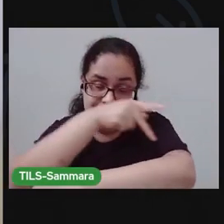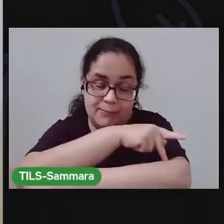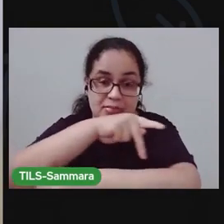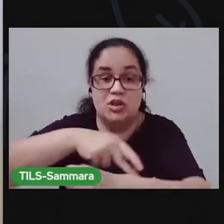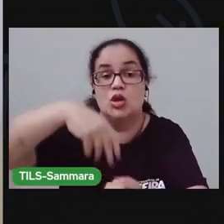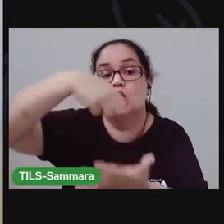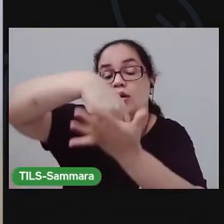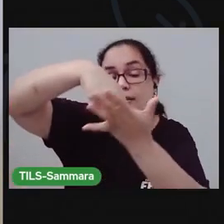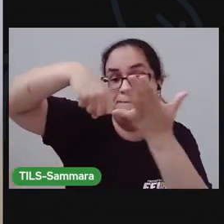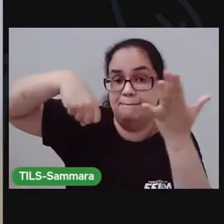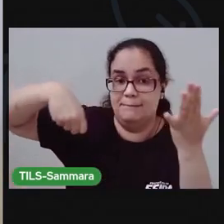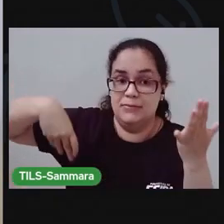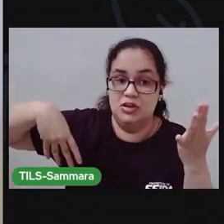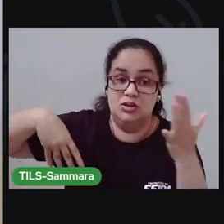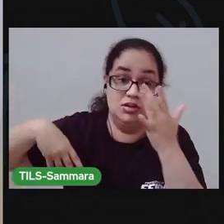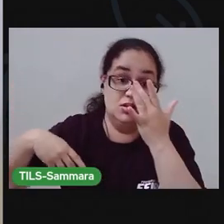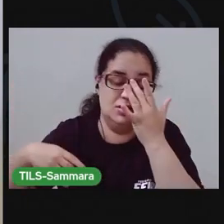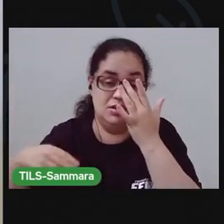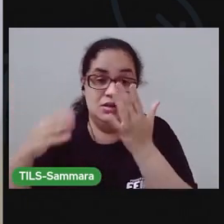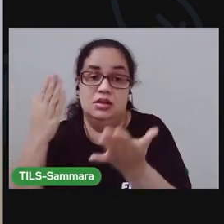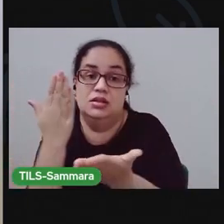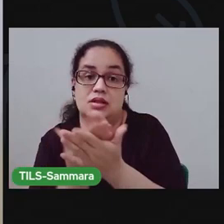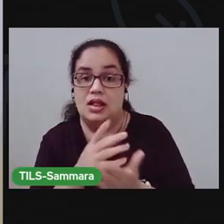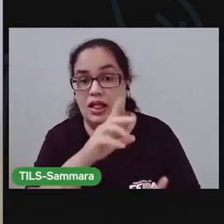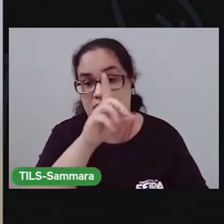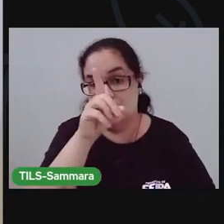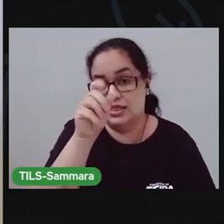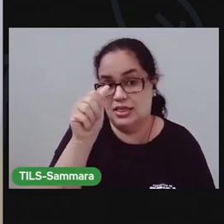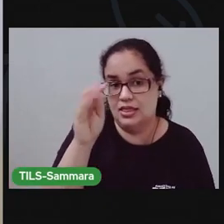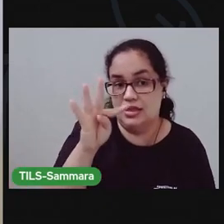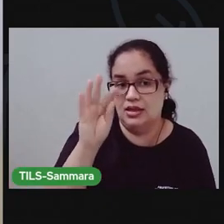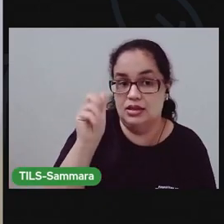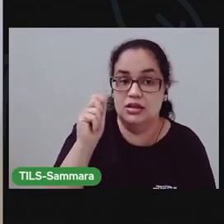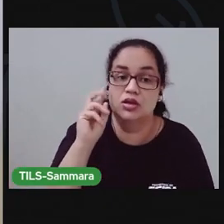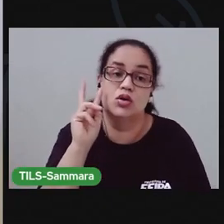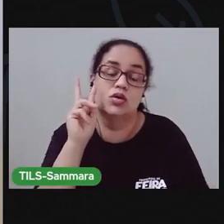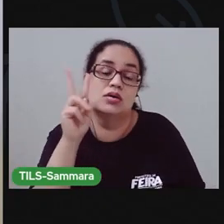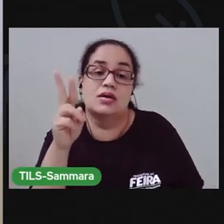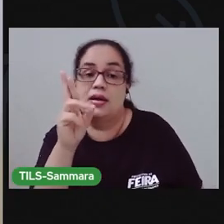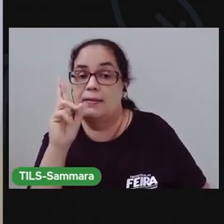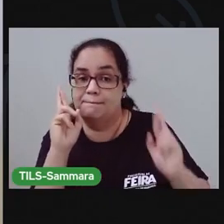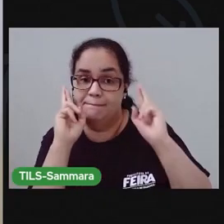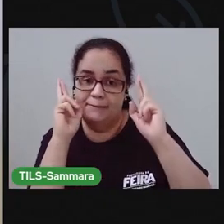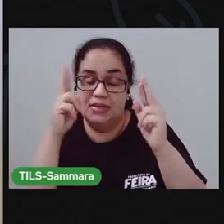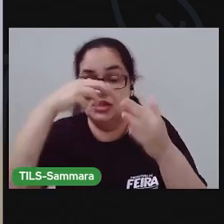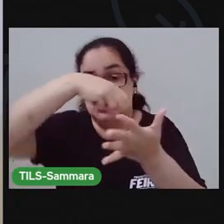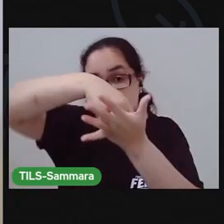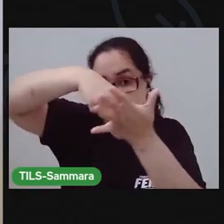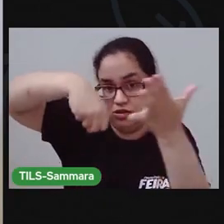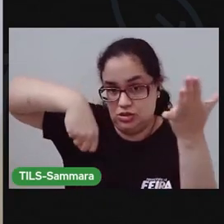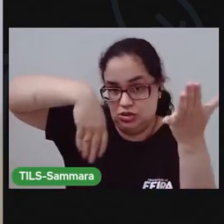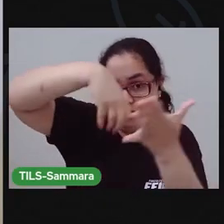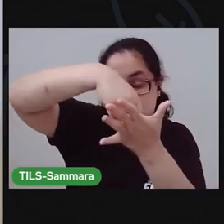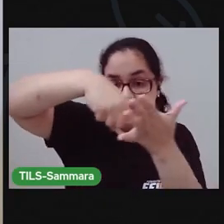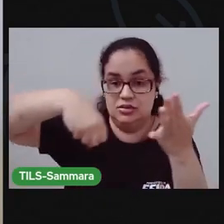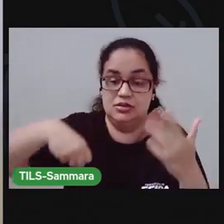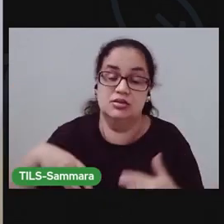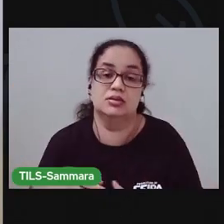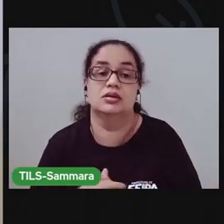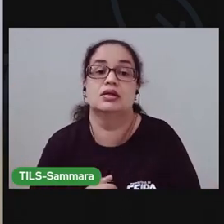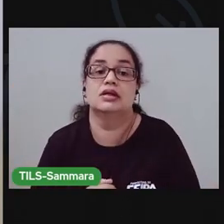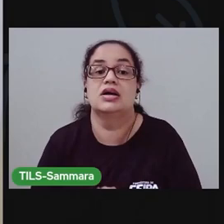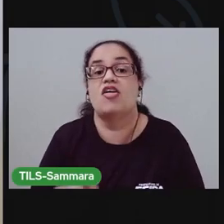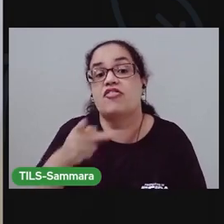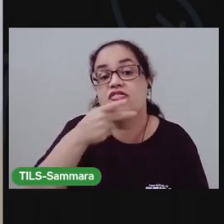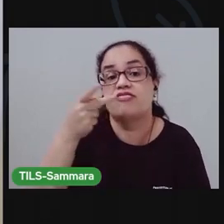atividade referente a essa data, tá? Olha aí, pede para o seu responsável te dar aquela atividade que está